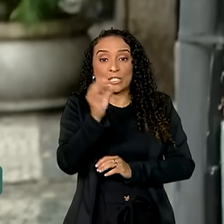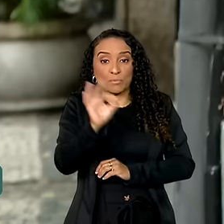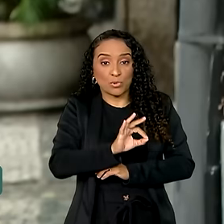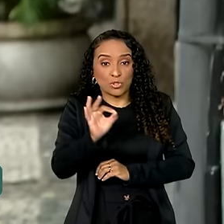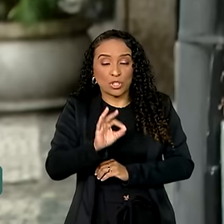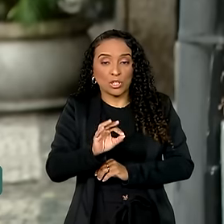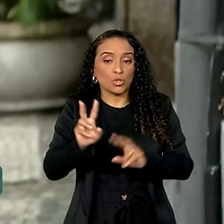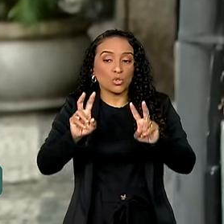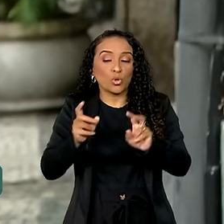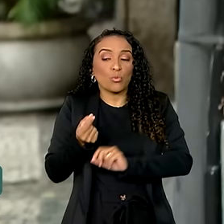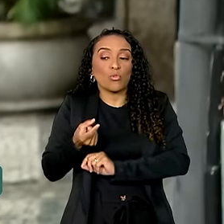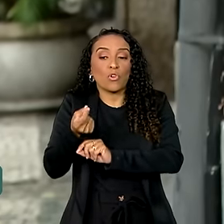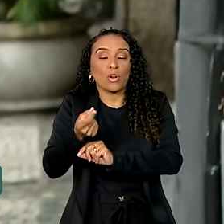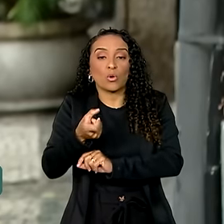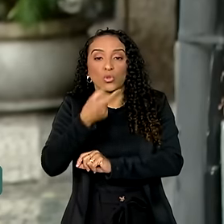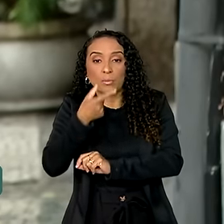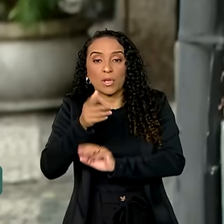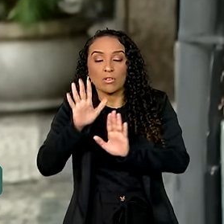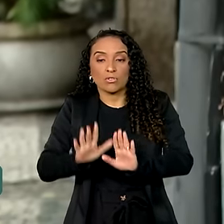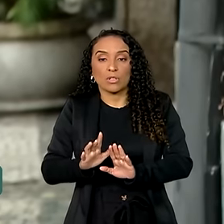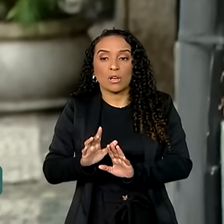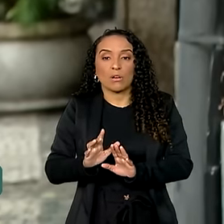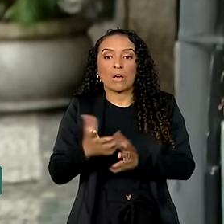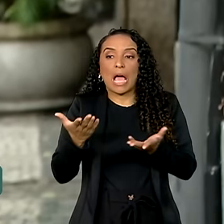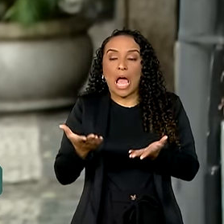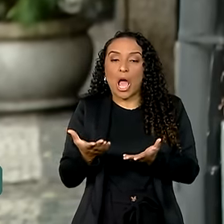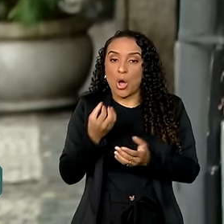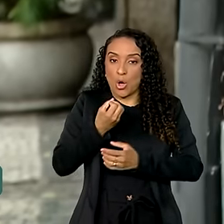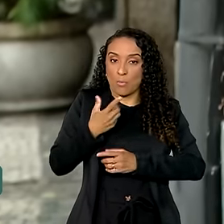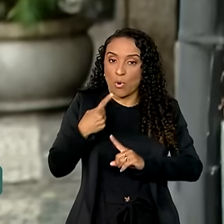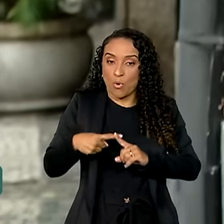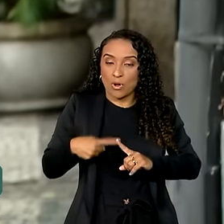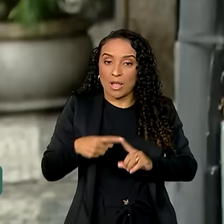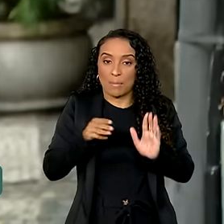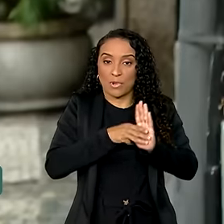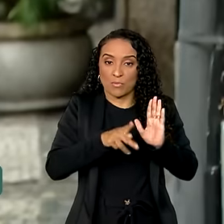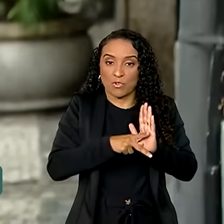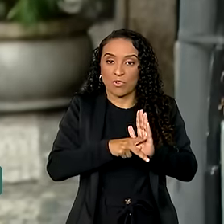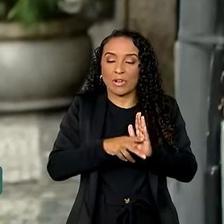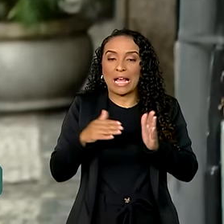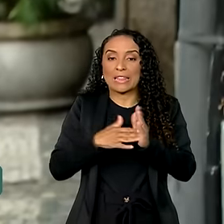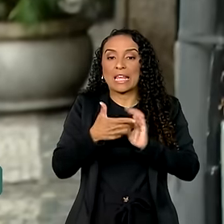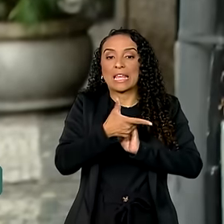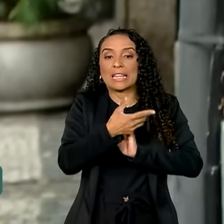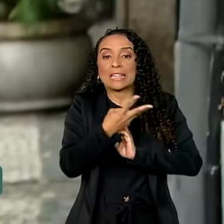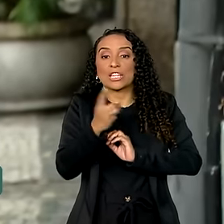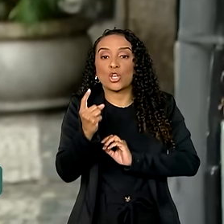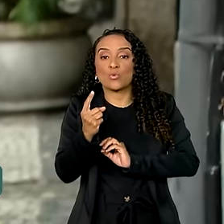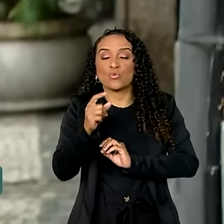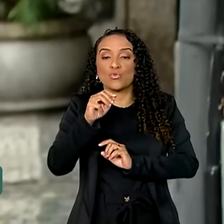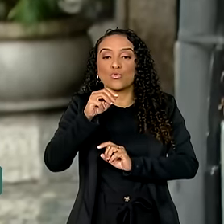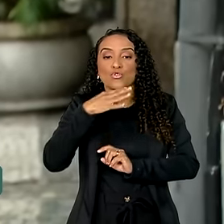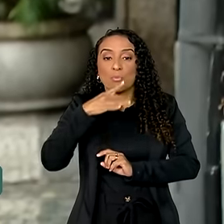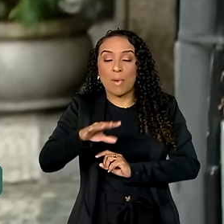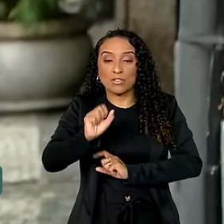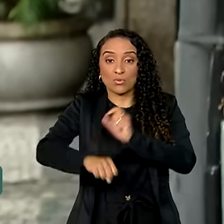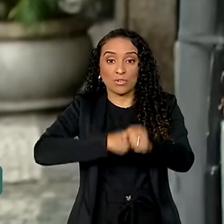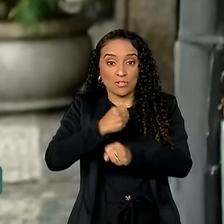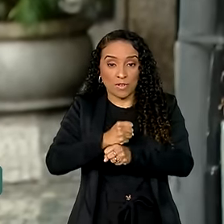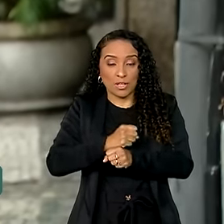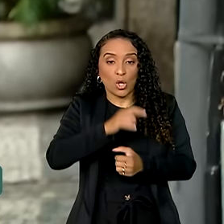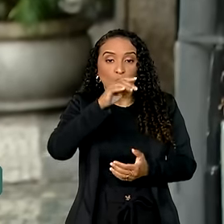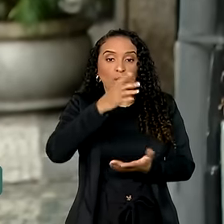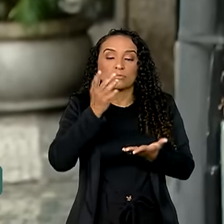sobre o preço dos medicamentos. O benefício dessa nova medida é válido até o dia 31 de março do ano que vem. Segundo nota